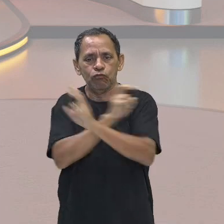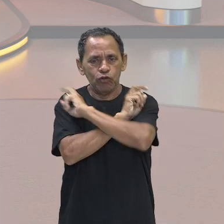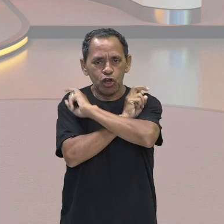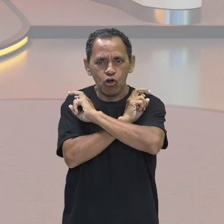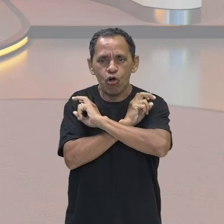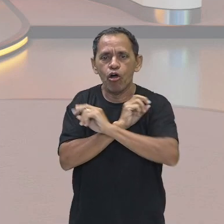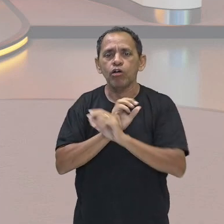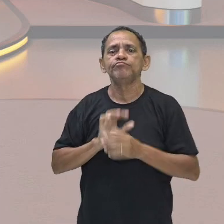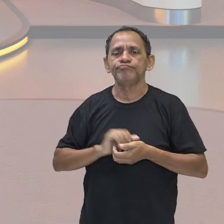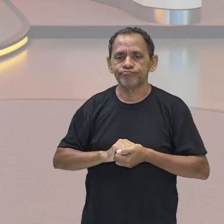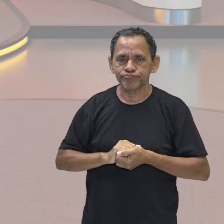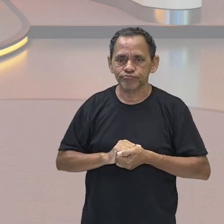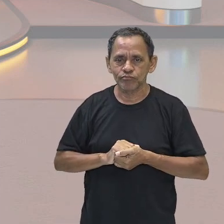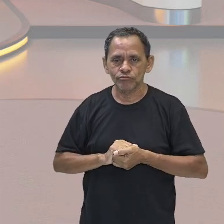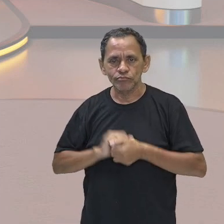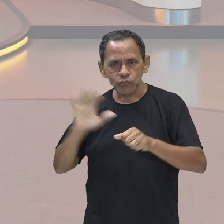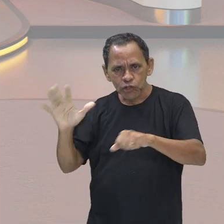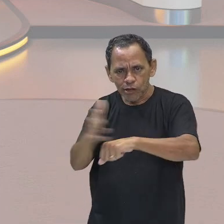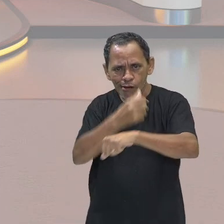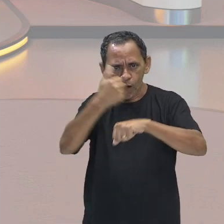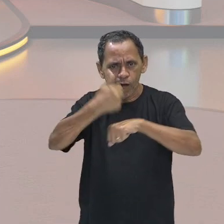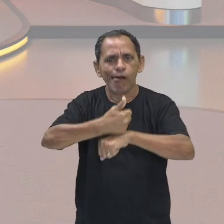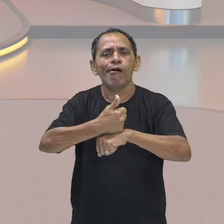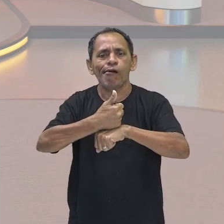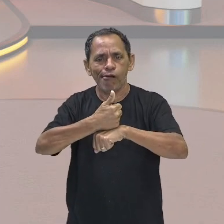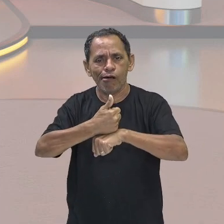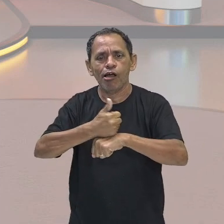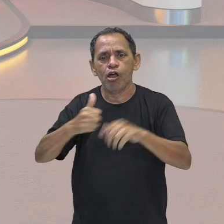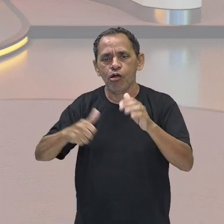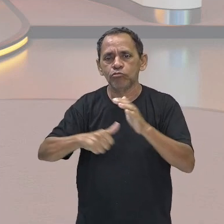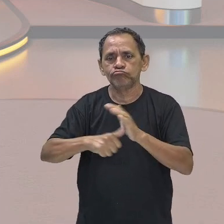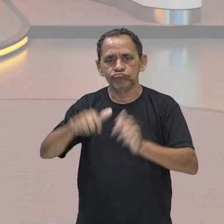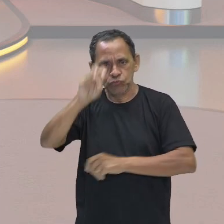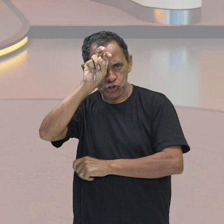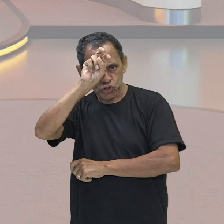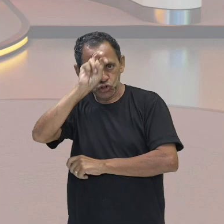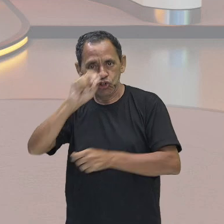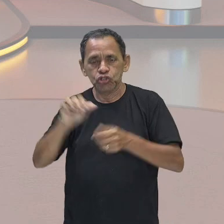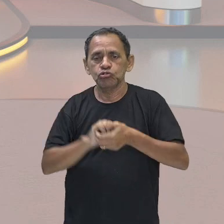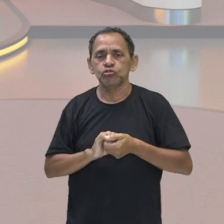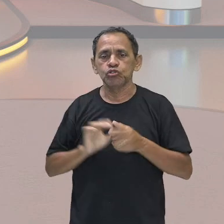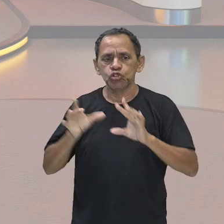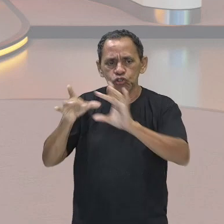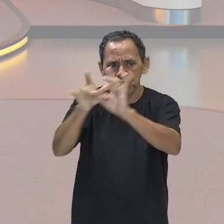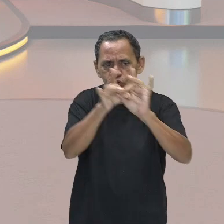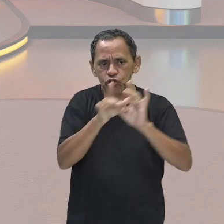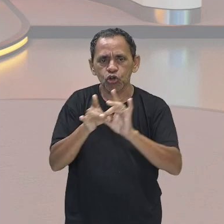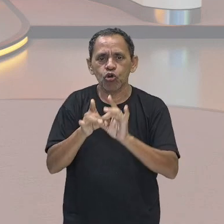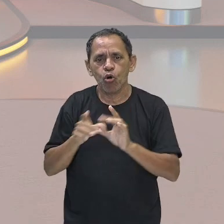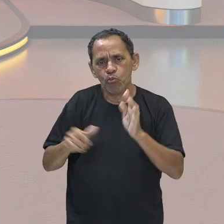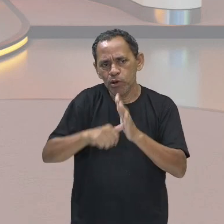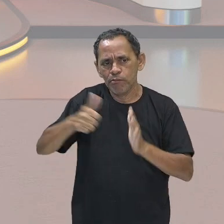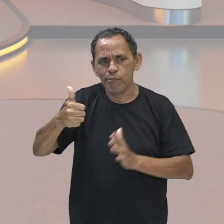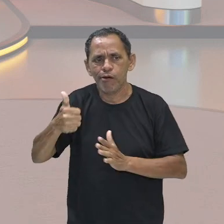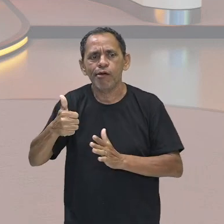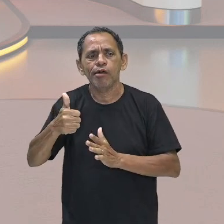o Baixo Egito, unificando, aí, os dois reinos e tornando-se o primeiro faraó, tá? E fundou, então,